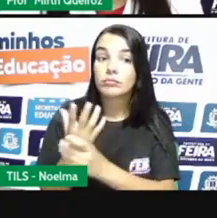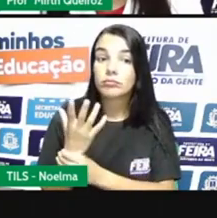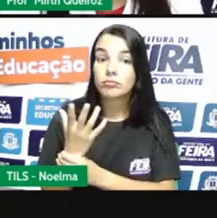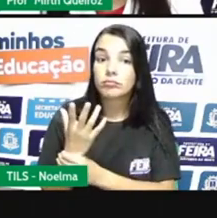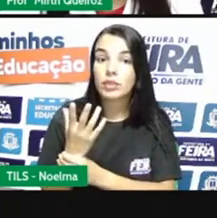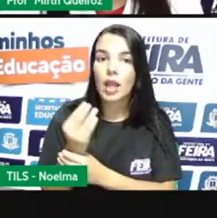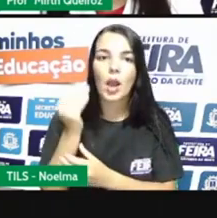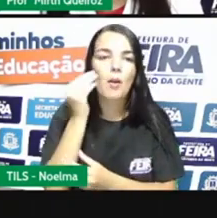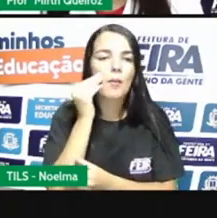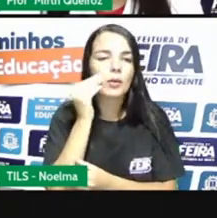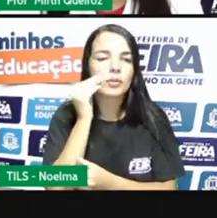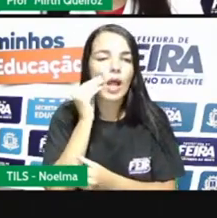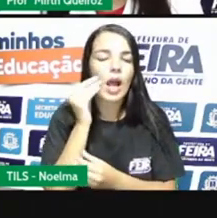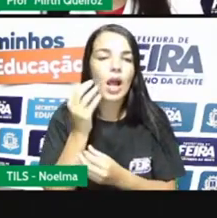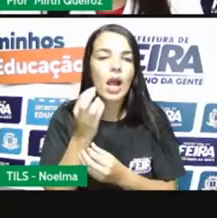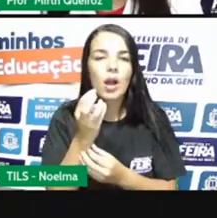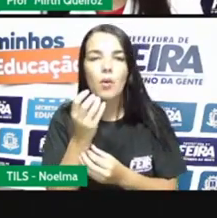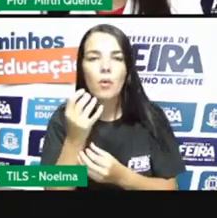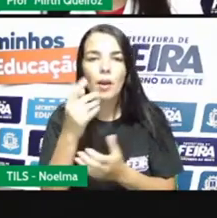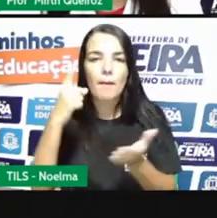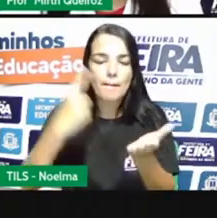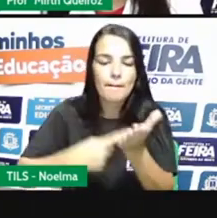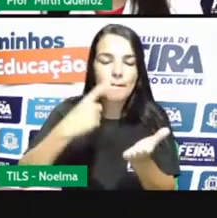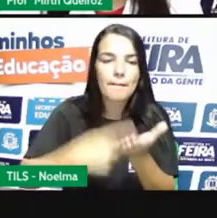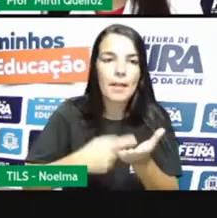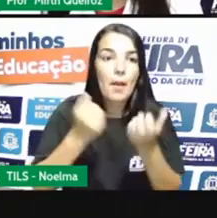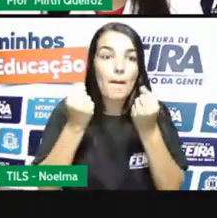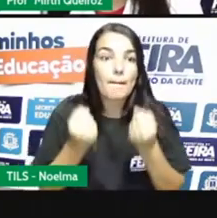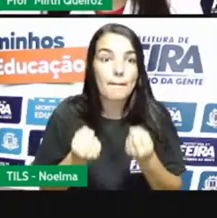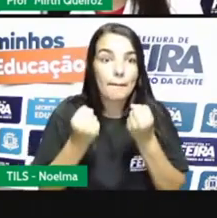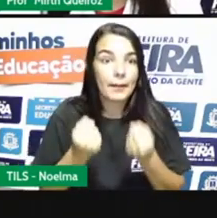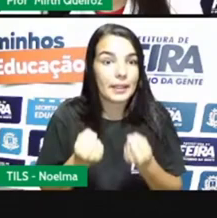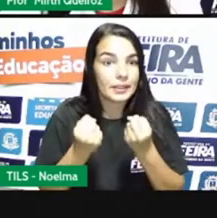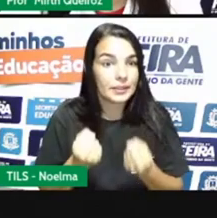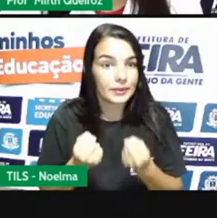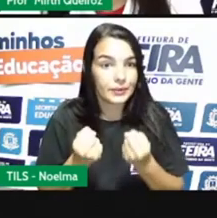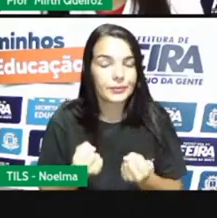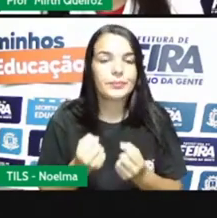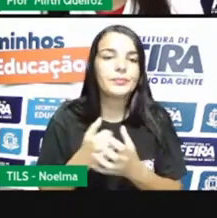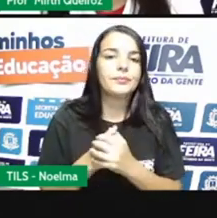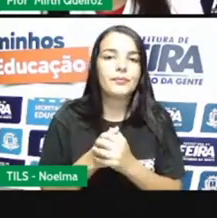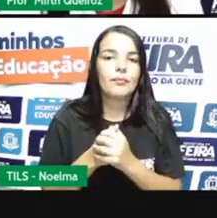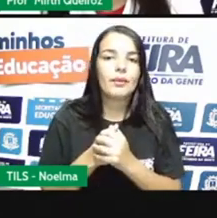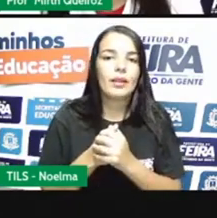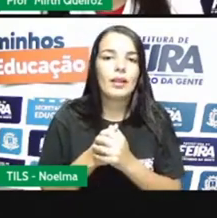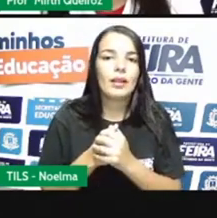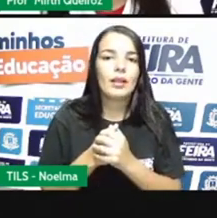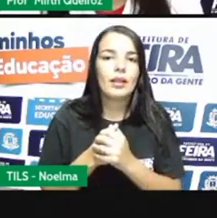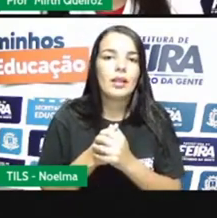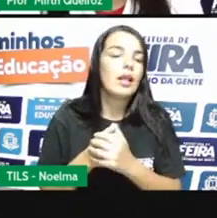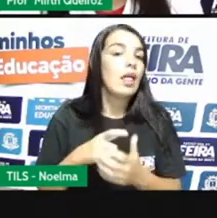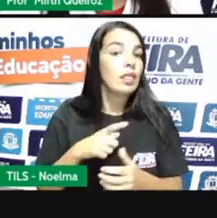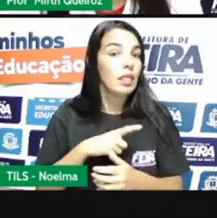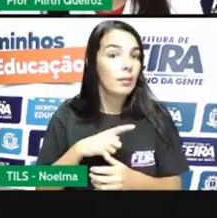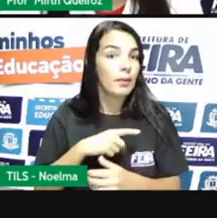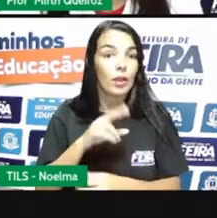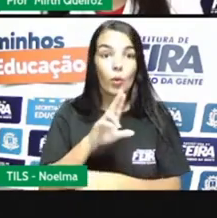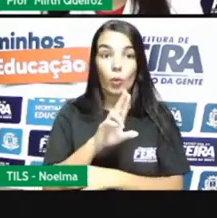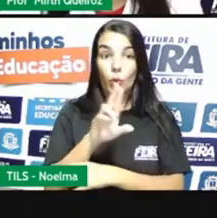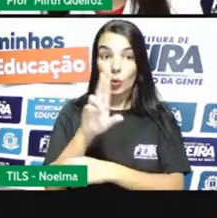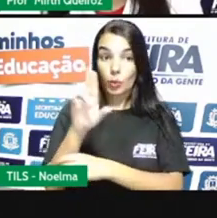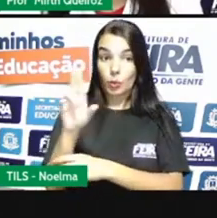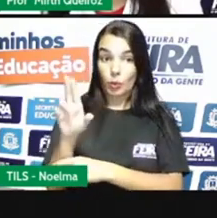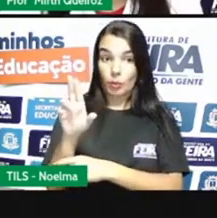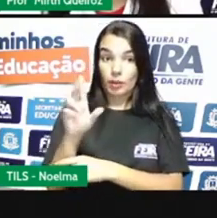toque correspondente a 23 filates e 3 grãos, que era o peso aí, e iniciais do